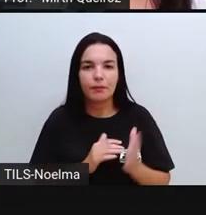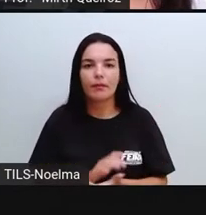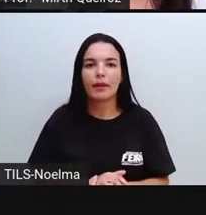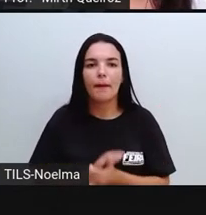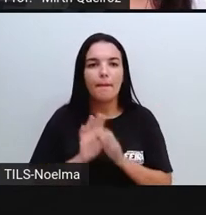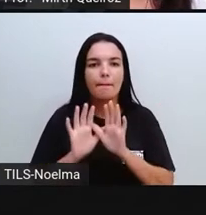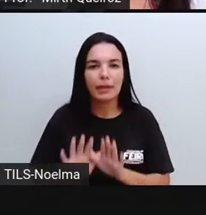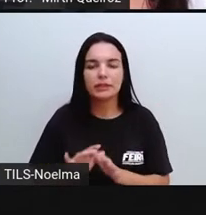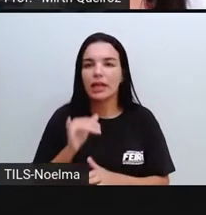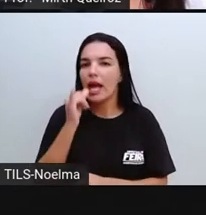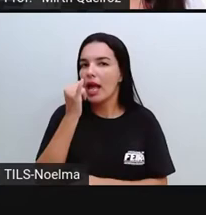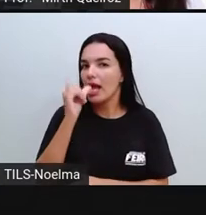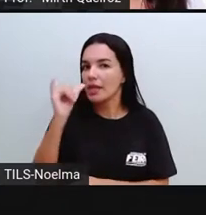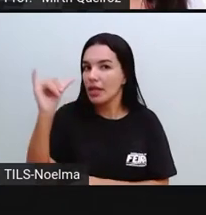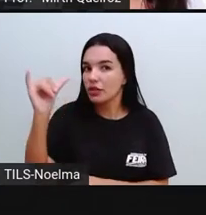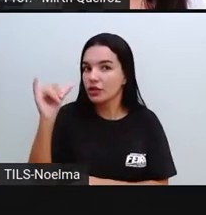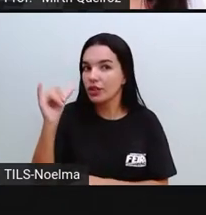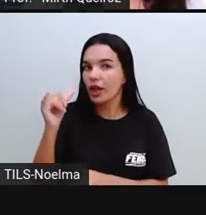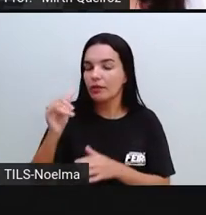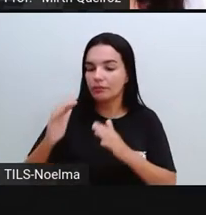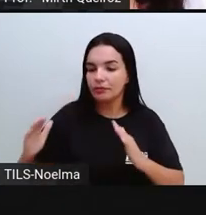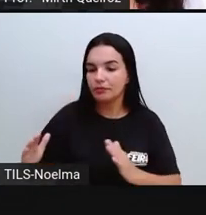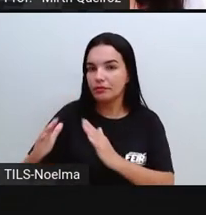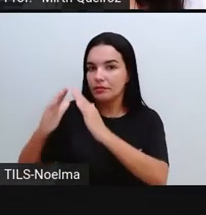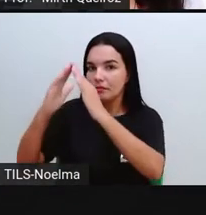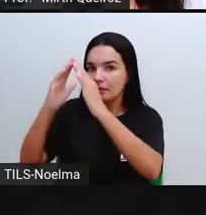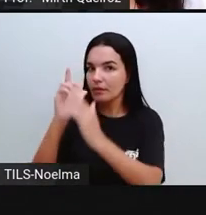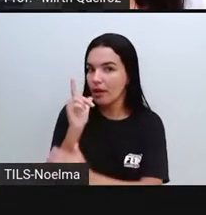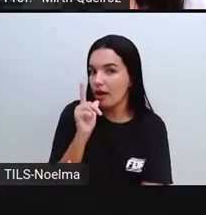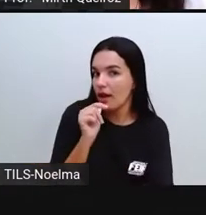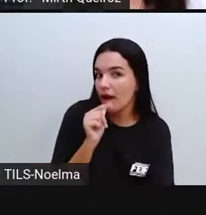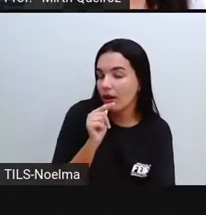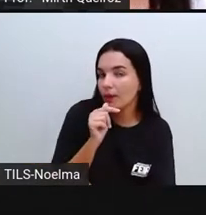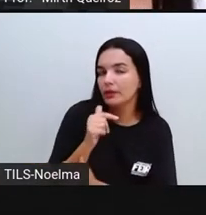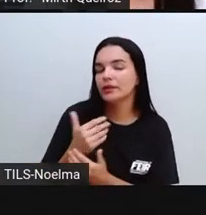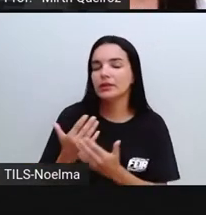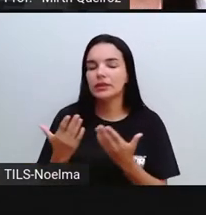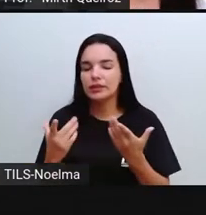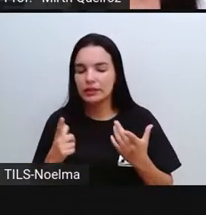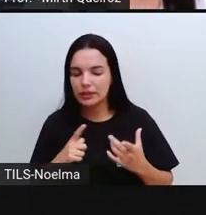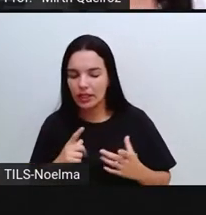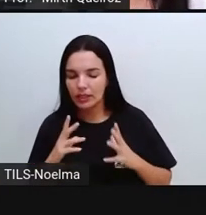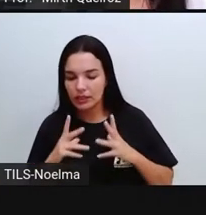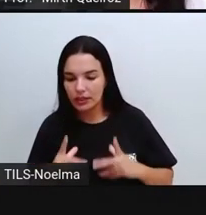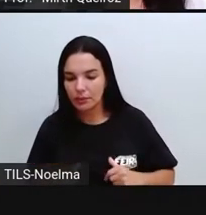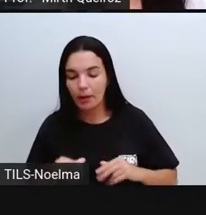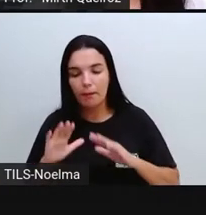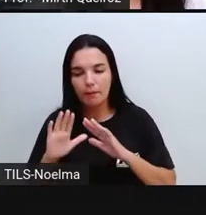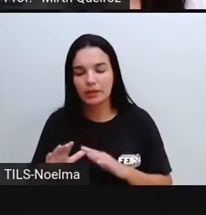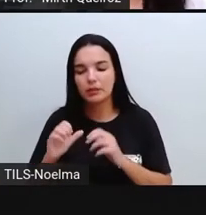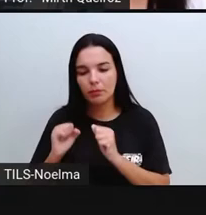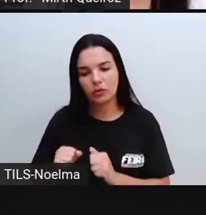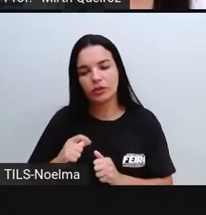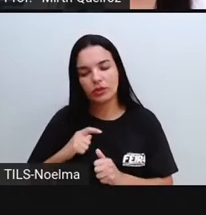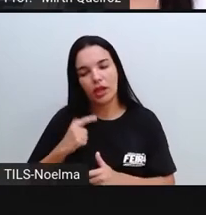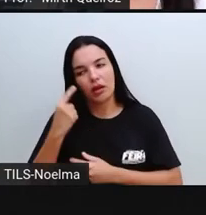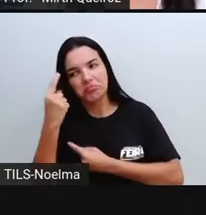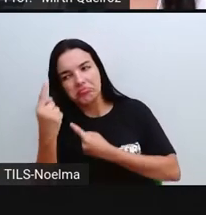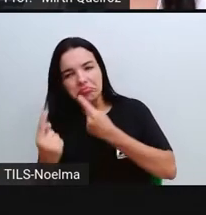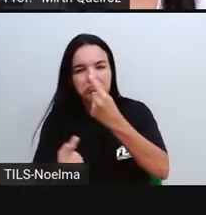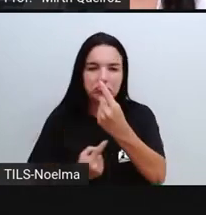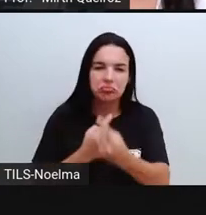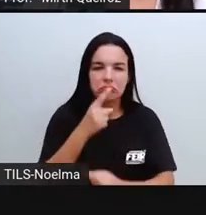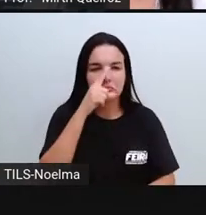Por isso que a energia hidrelétrica, embora ela seja limpa, ela ainda pode causar alguns danos aí